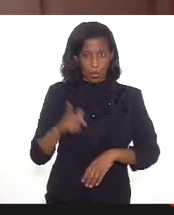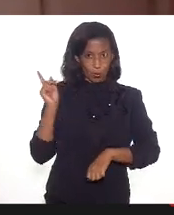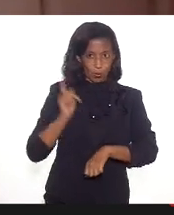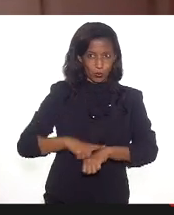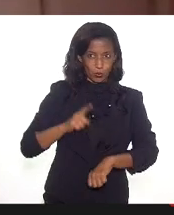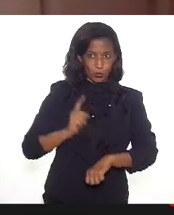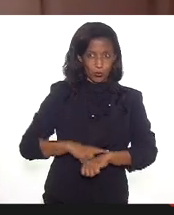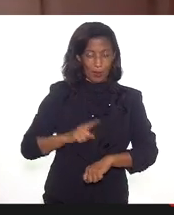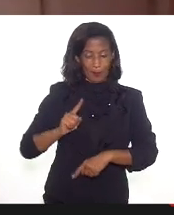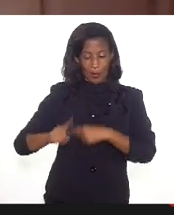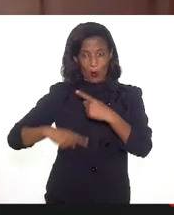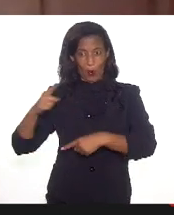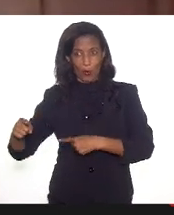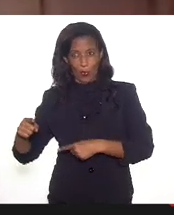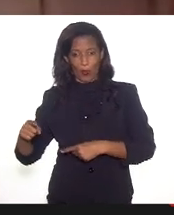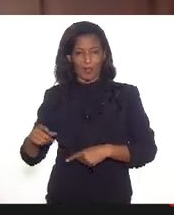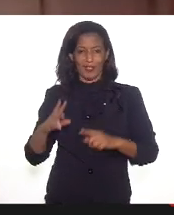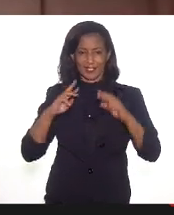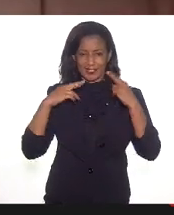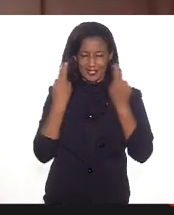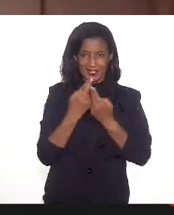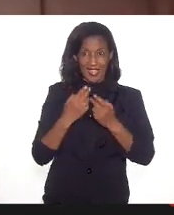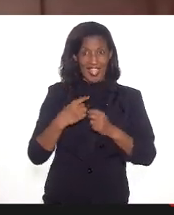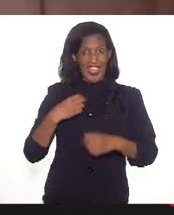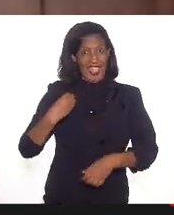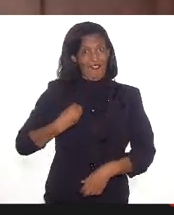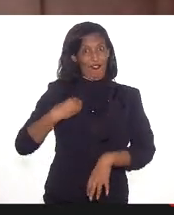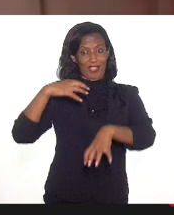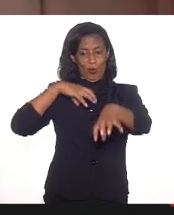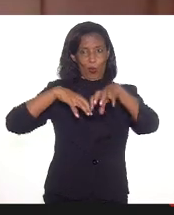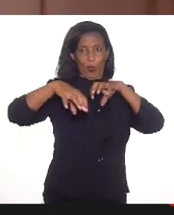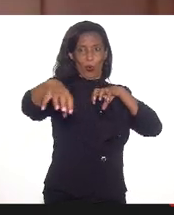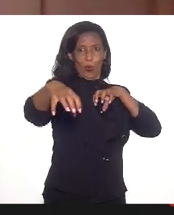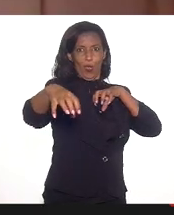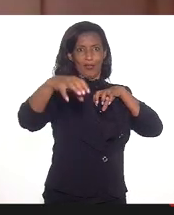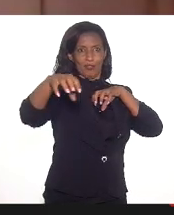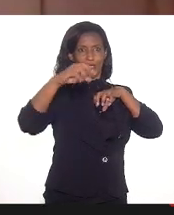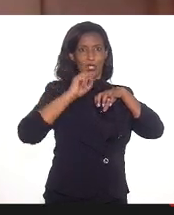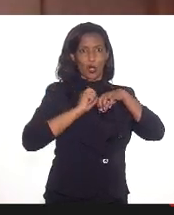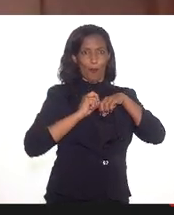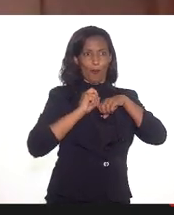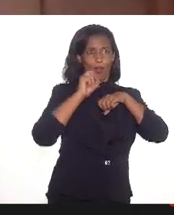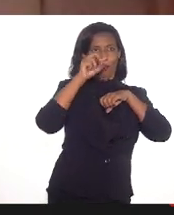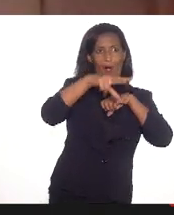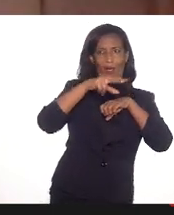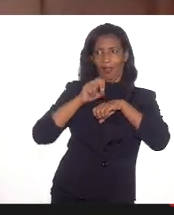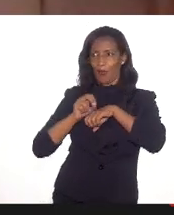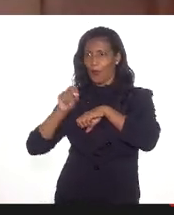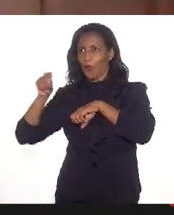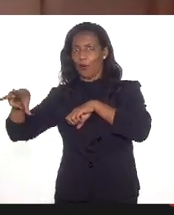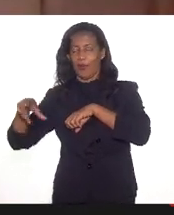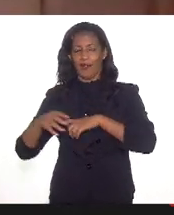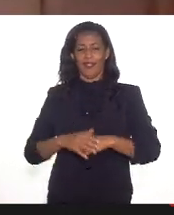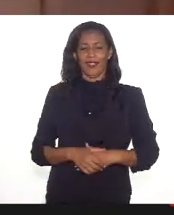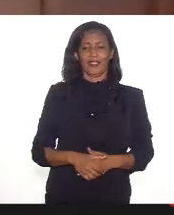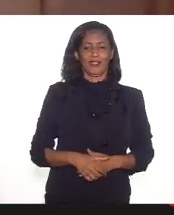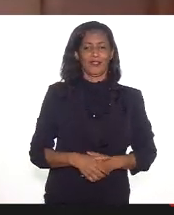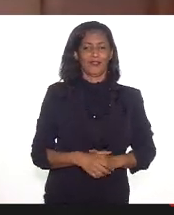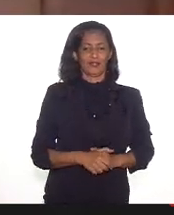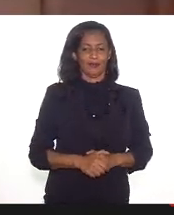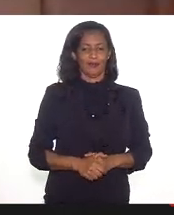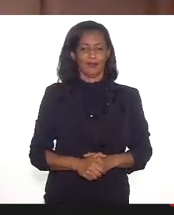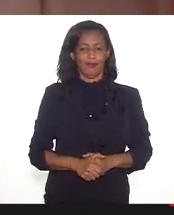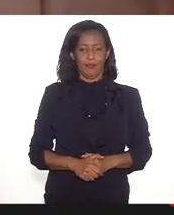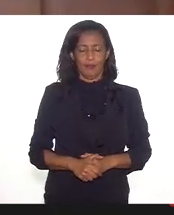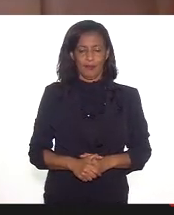horário para outra atividade. Com essa vida remota a gente só pula, Sai de um e tum, já entra no outro. Bom,